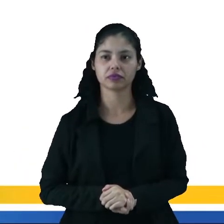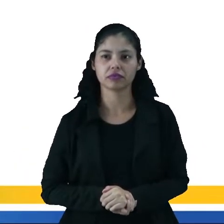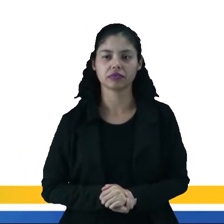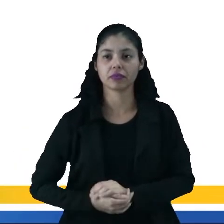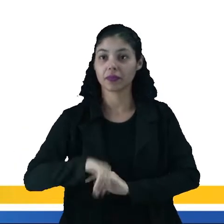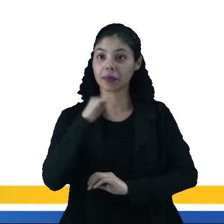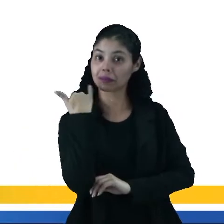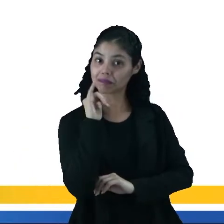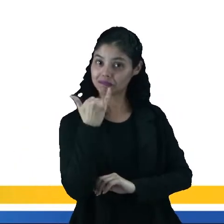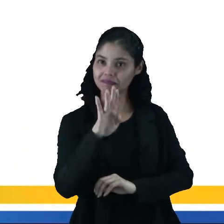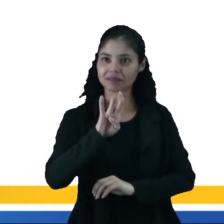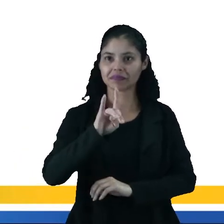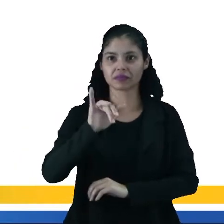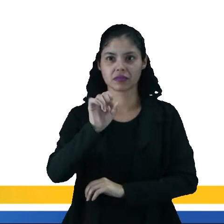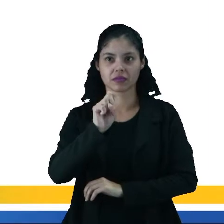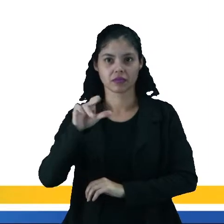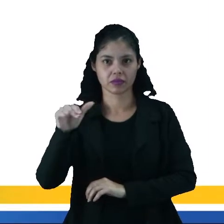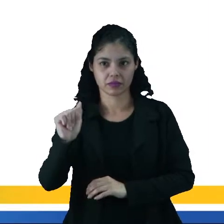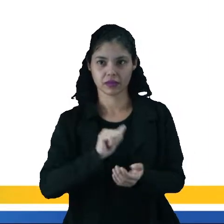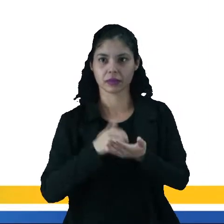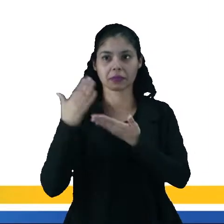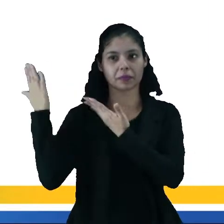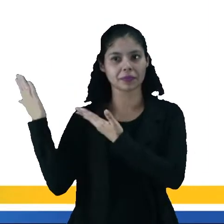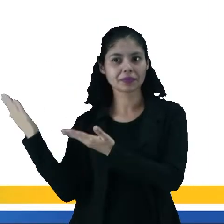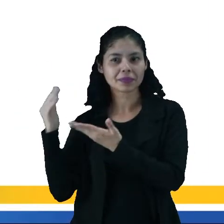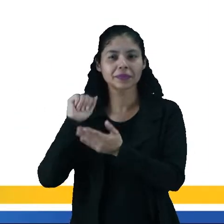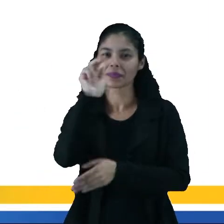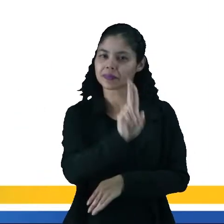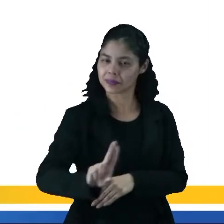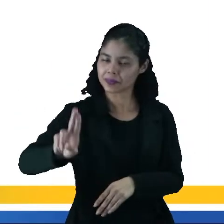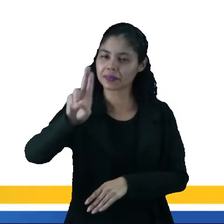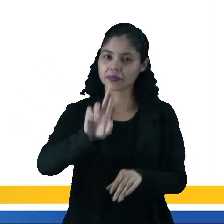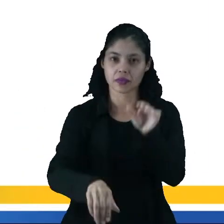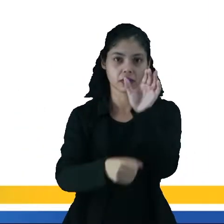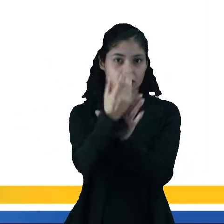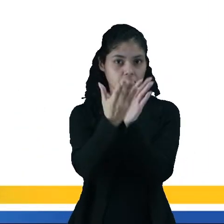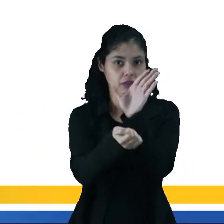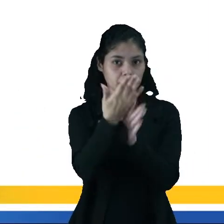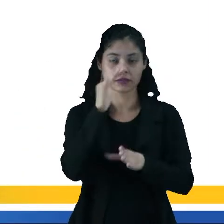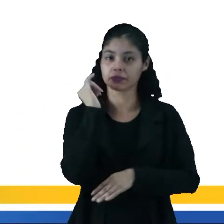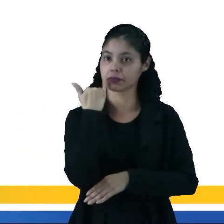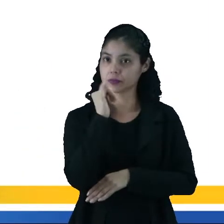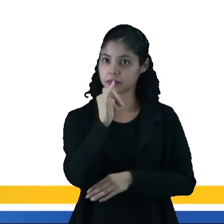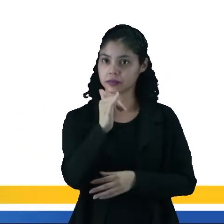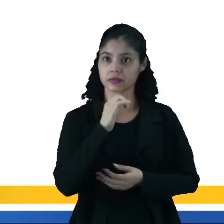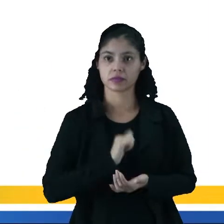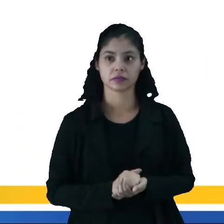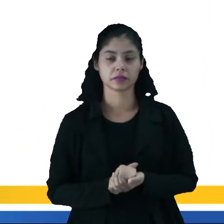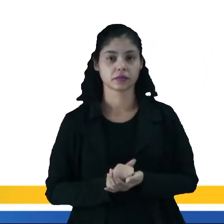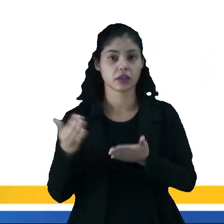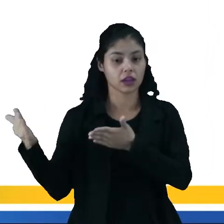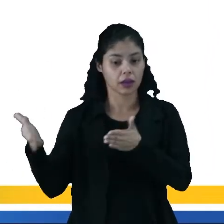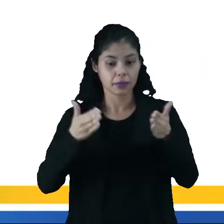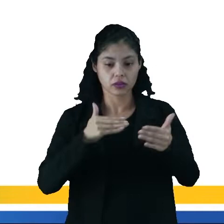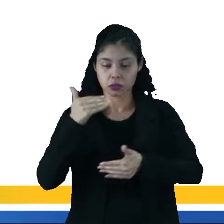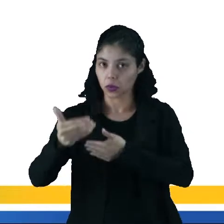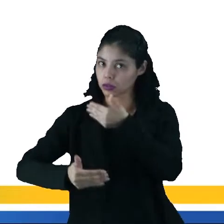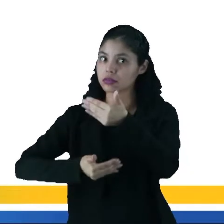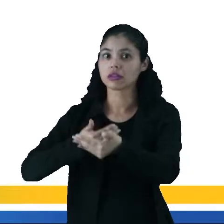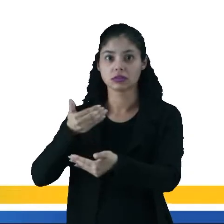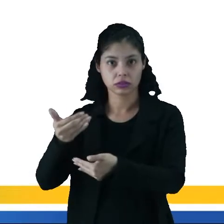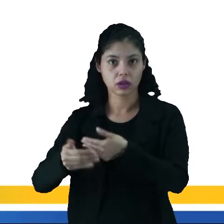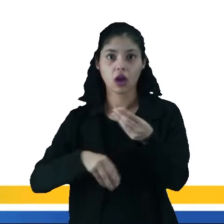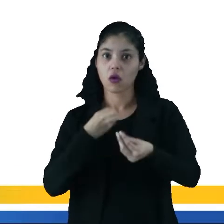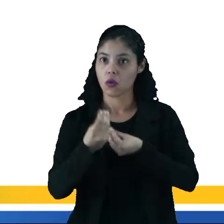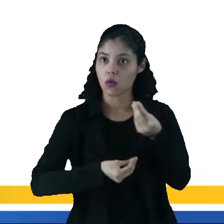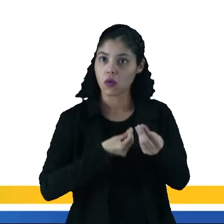A energia biomassa, vamos começar por essa, é utilizada na produção de energia, a partir de processos